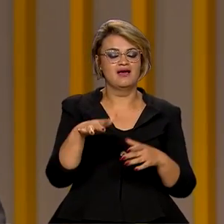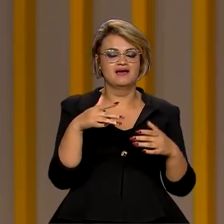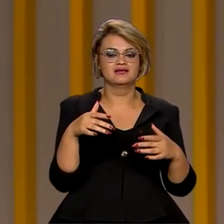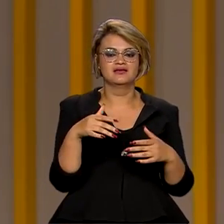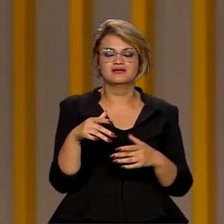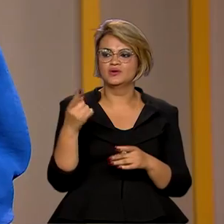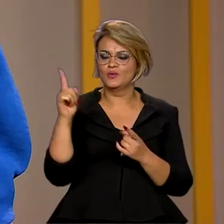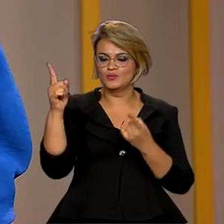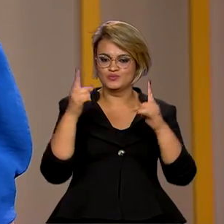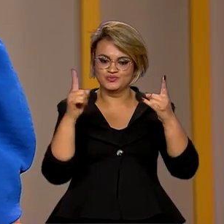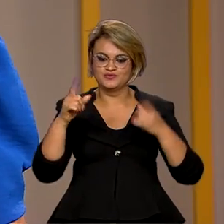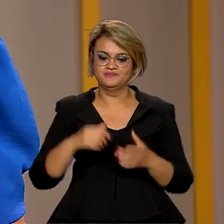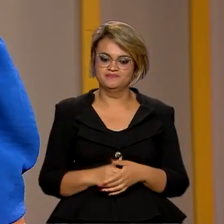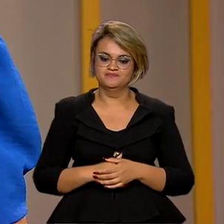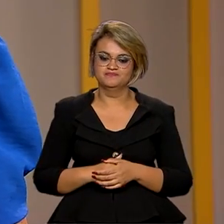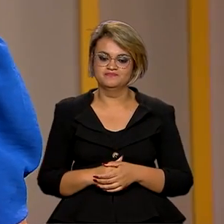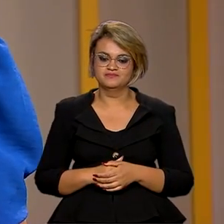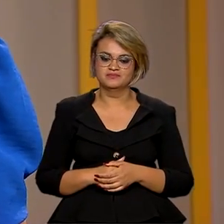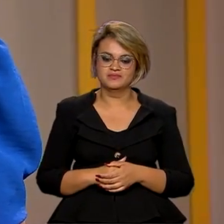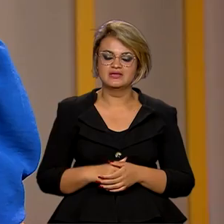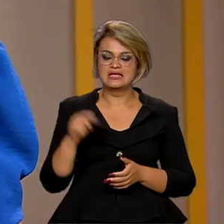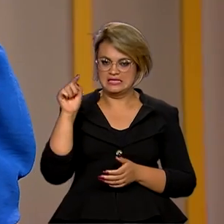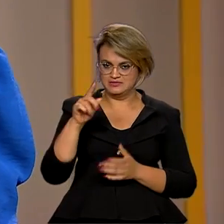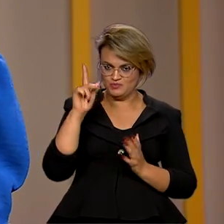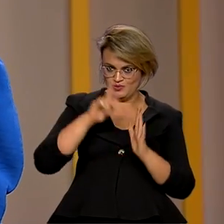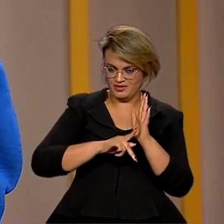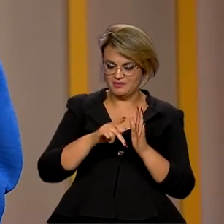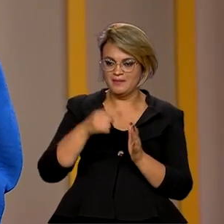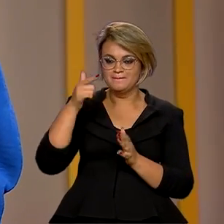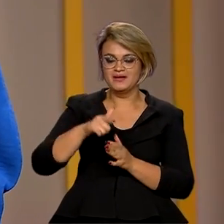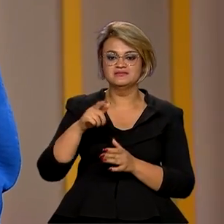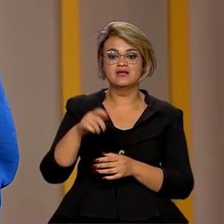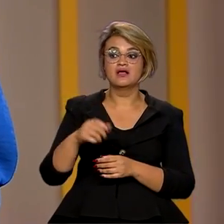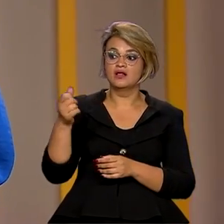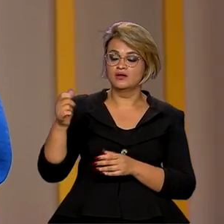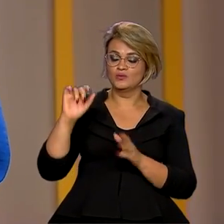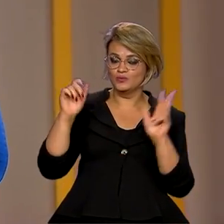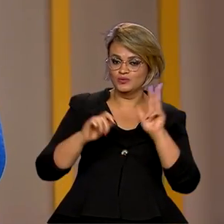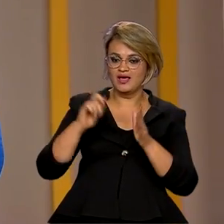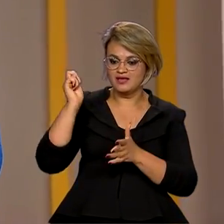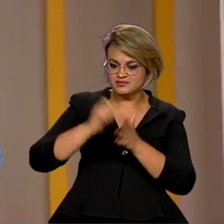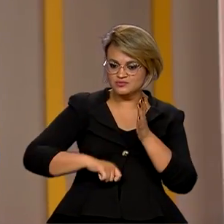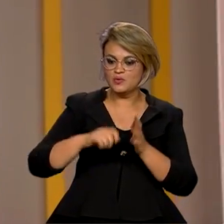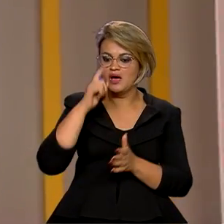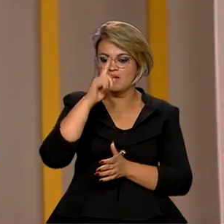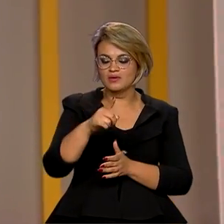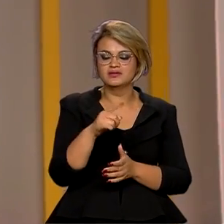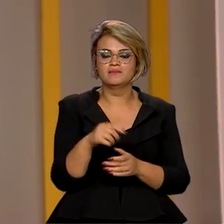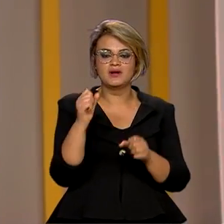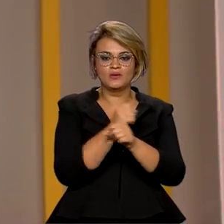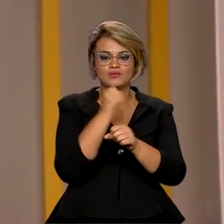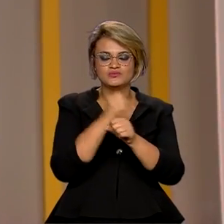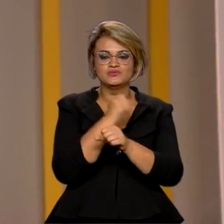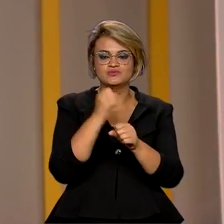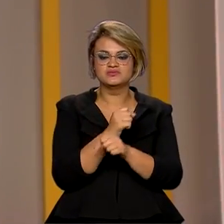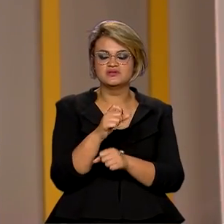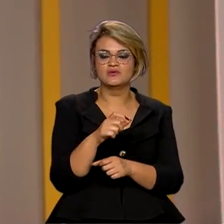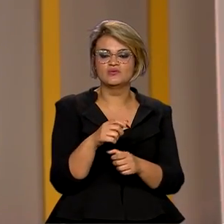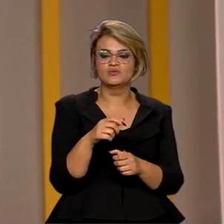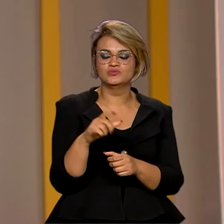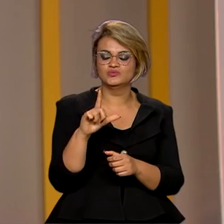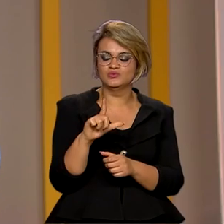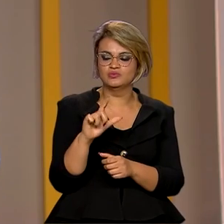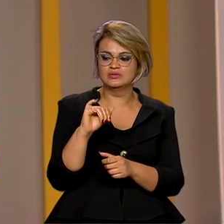mais isoladas. Além do Luz para Todos, Lula também assinou a Ordem de Serviço para as Obras do Linhão Manaus